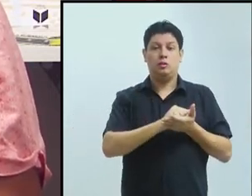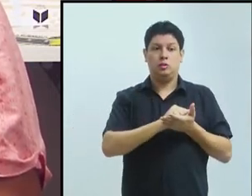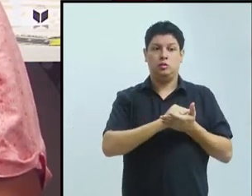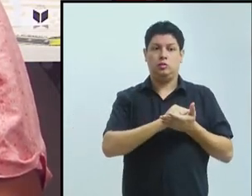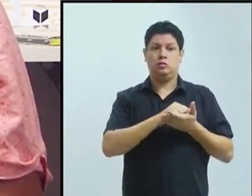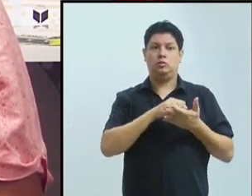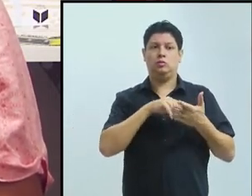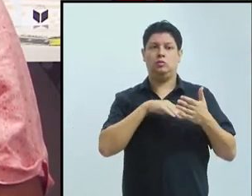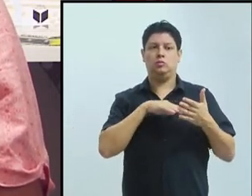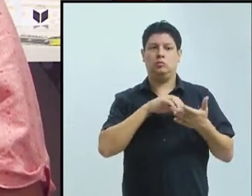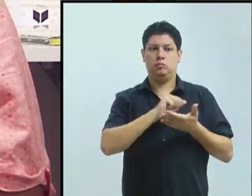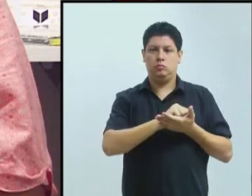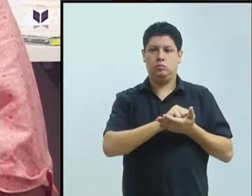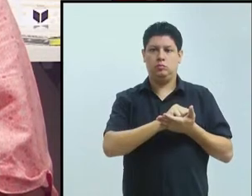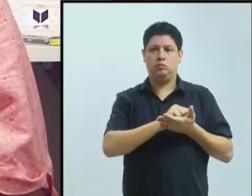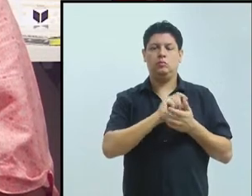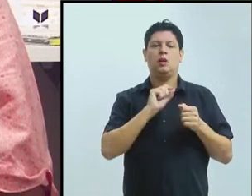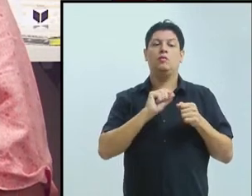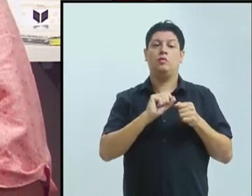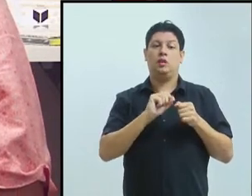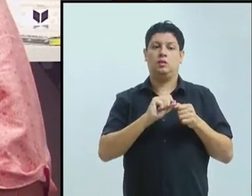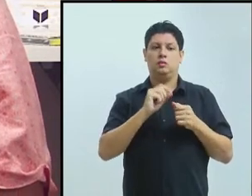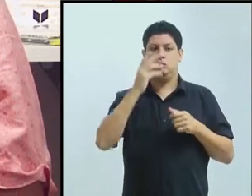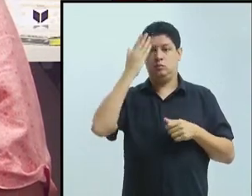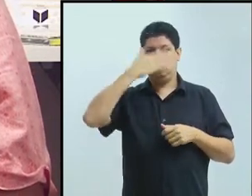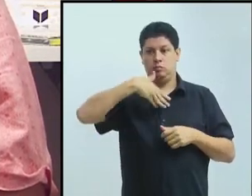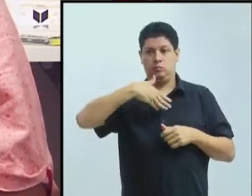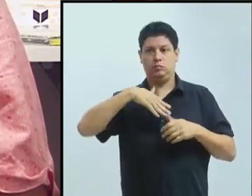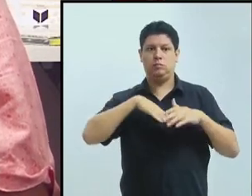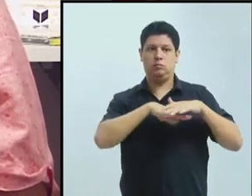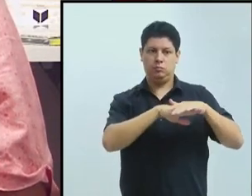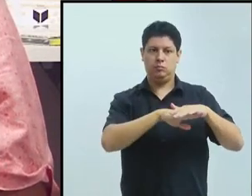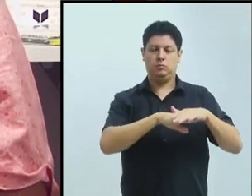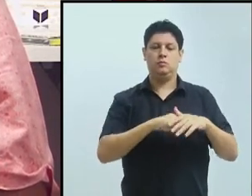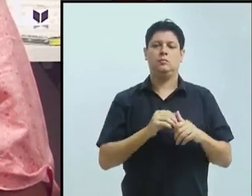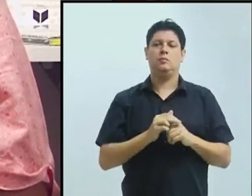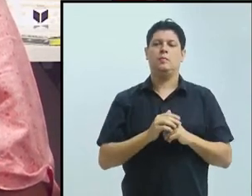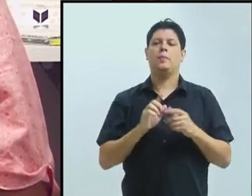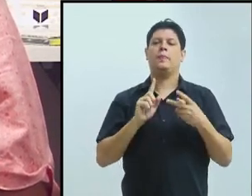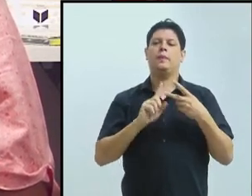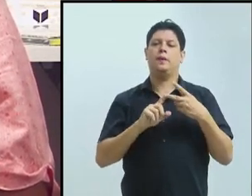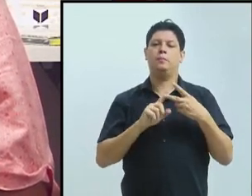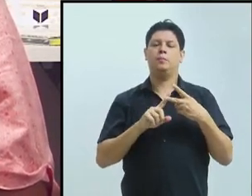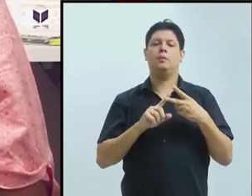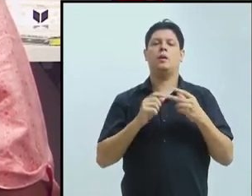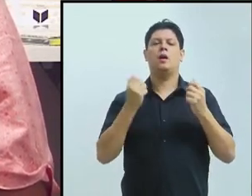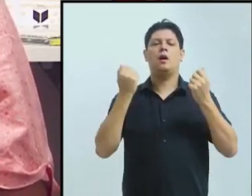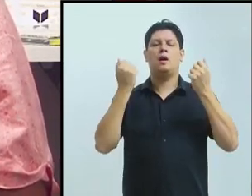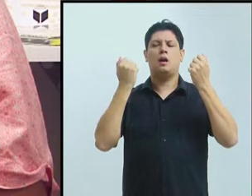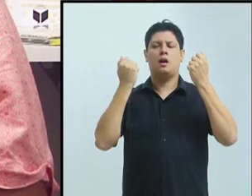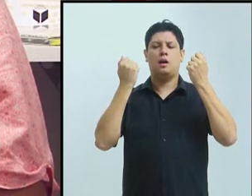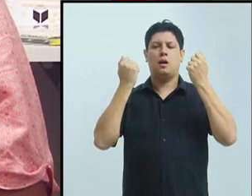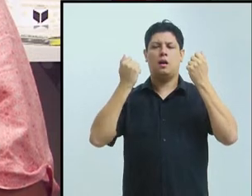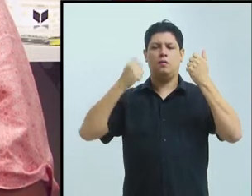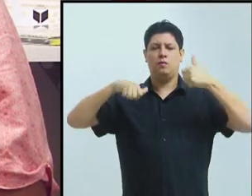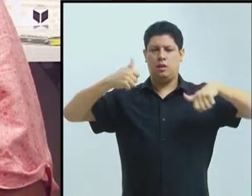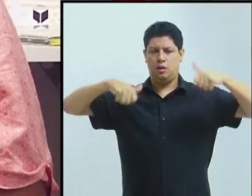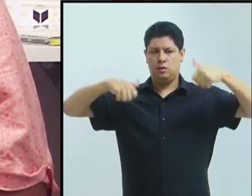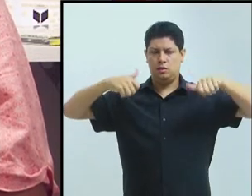e de avaliação da internacionalização. Eu trago um pouco de uma discussão que a gente fez no